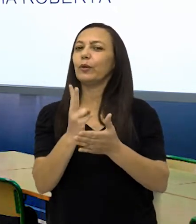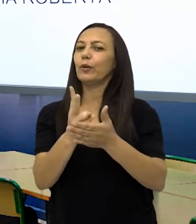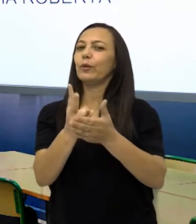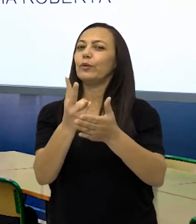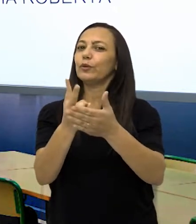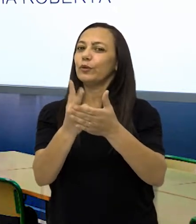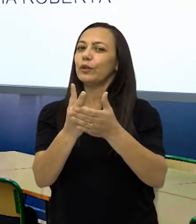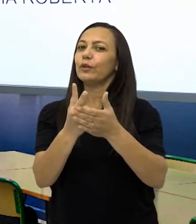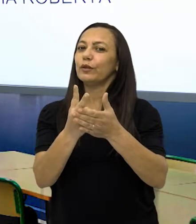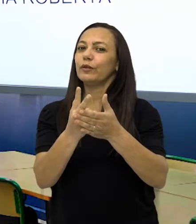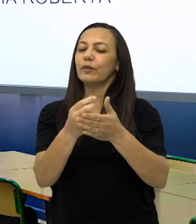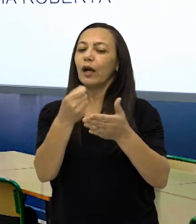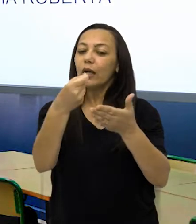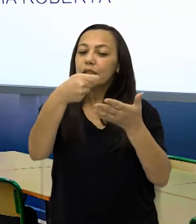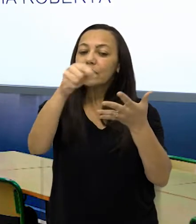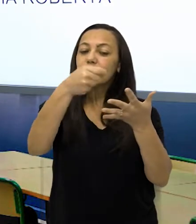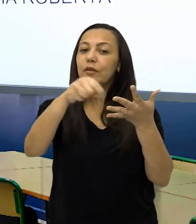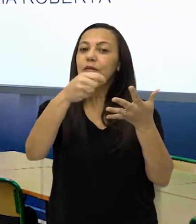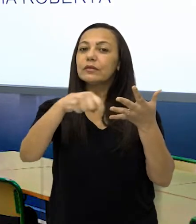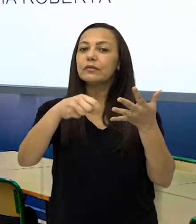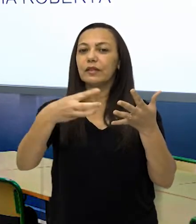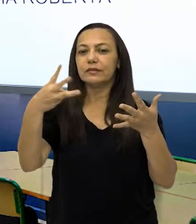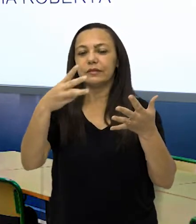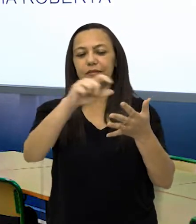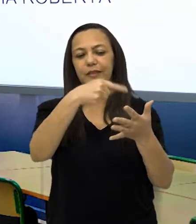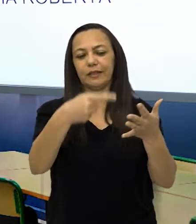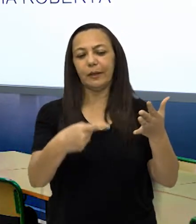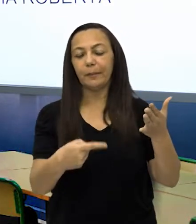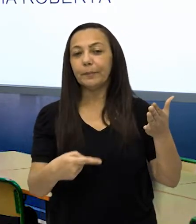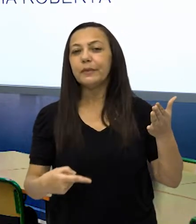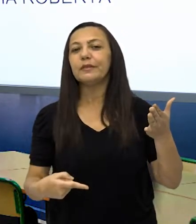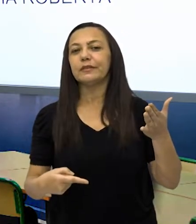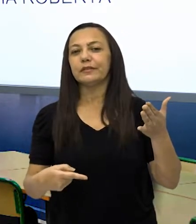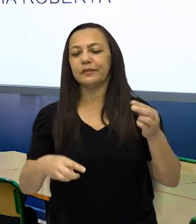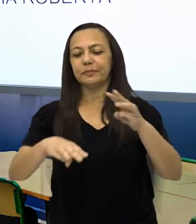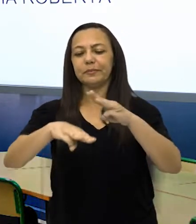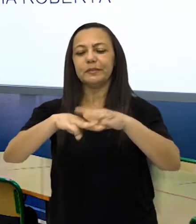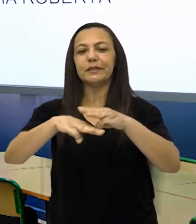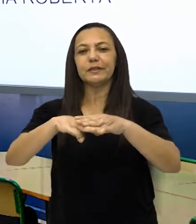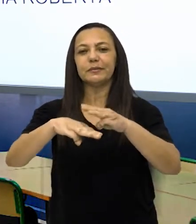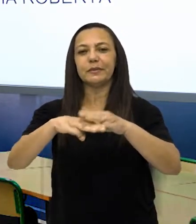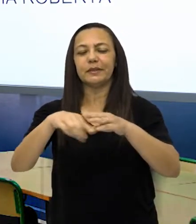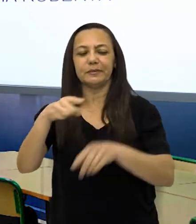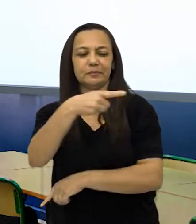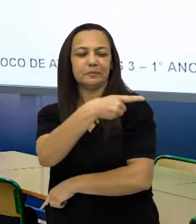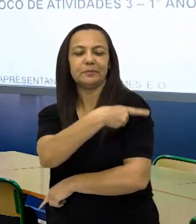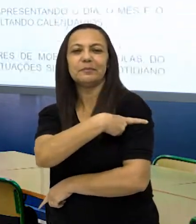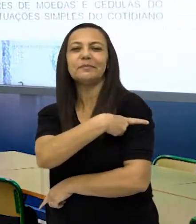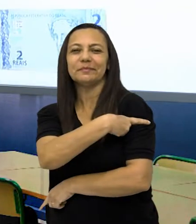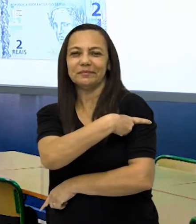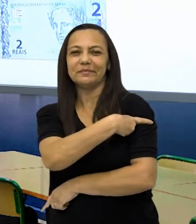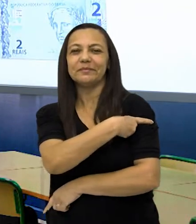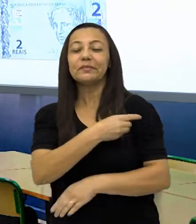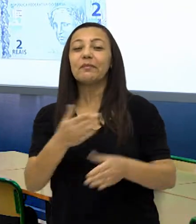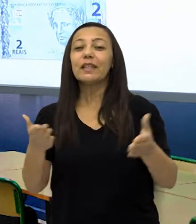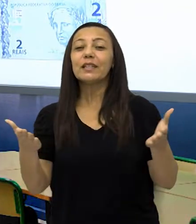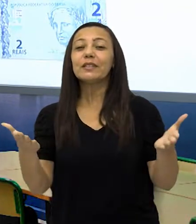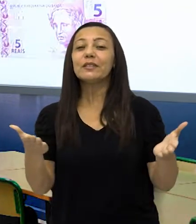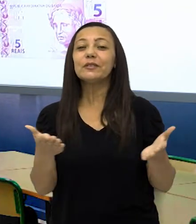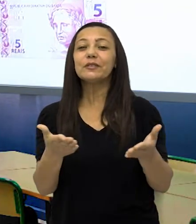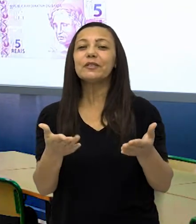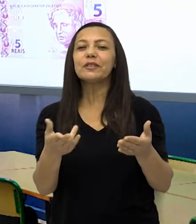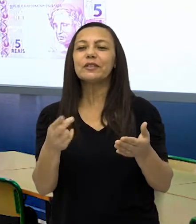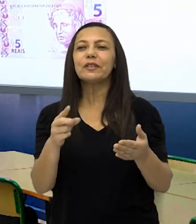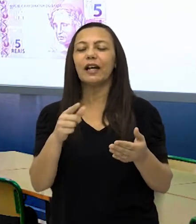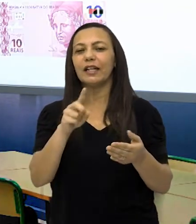o bloco de correções da terceira apostila de matemática do primeiro ano. E hoje vamos ver a